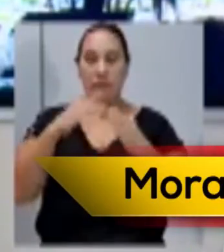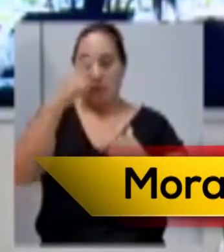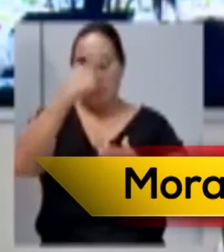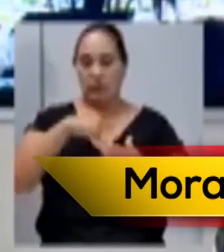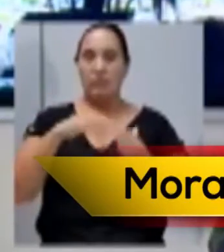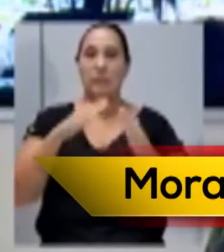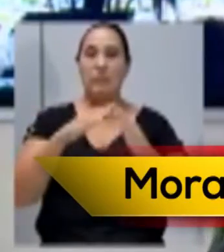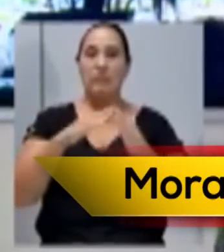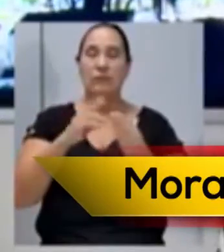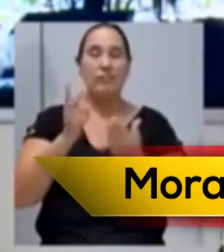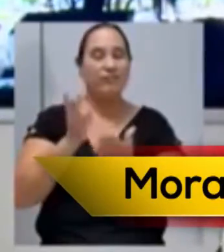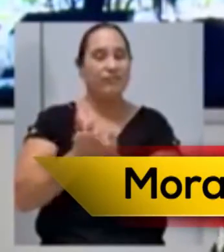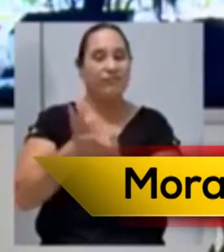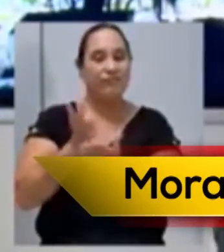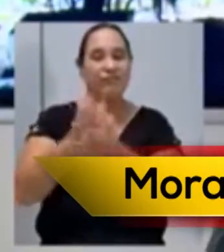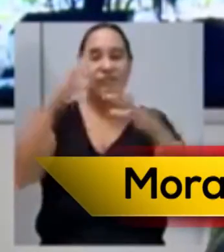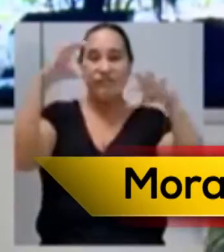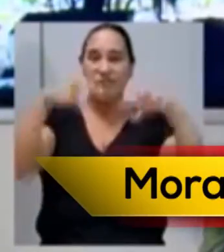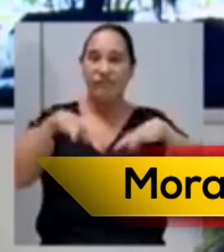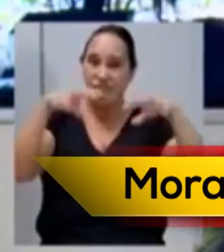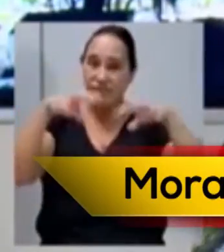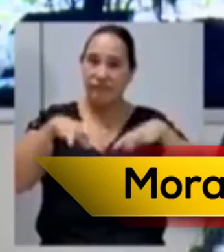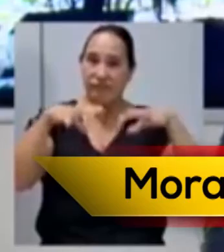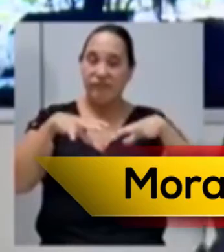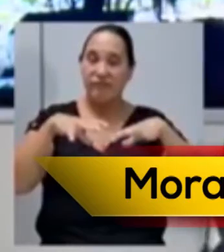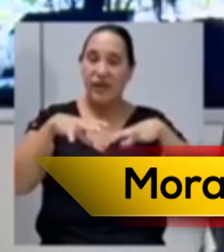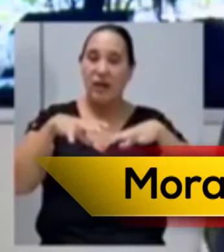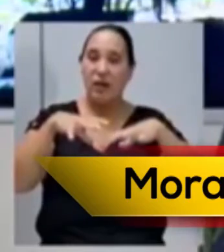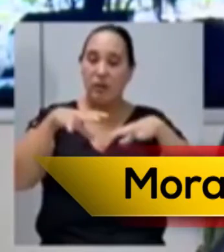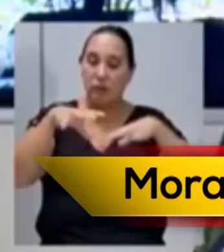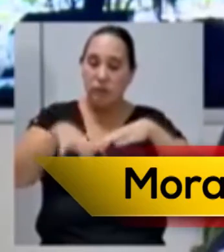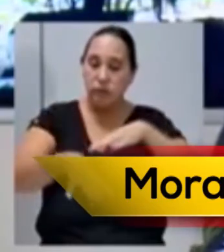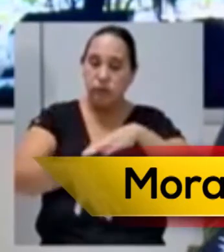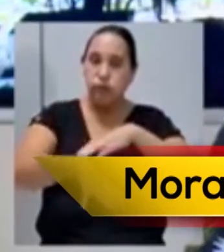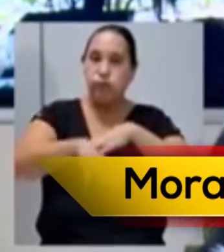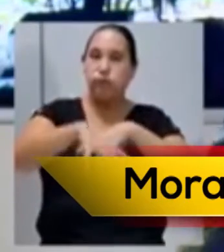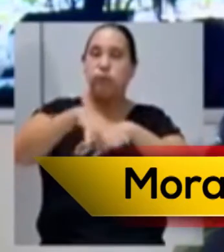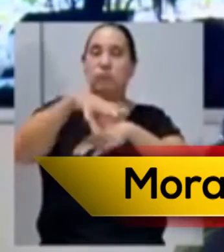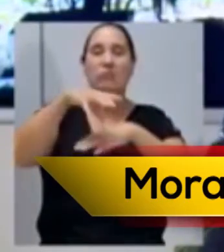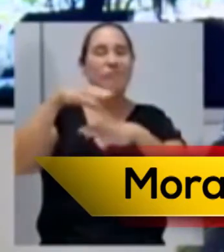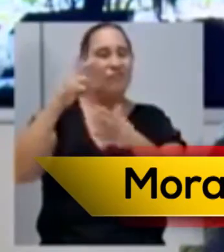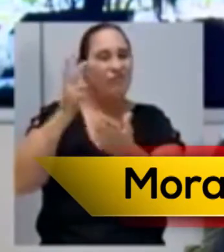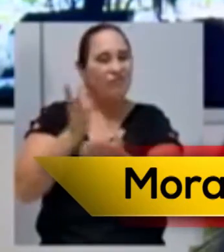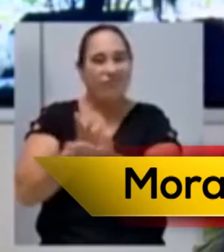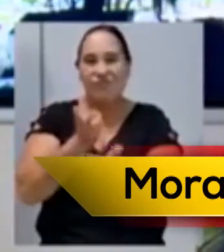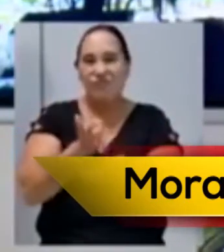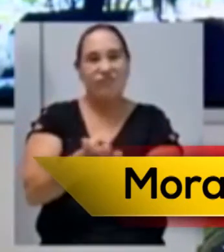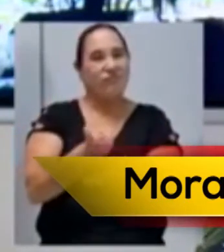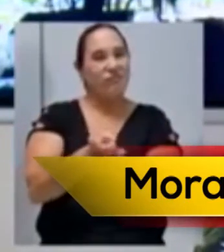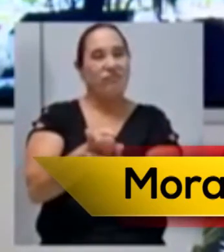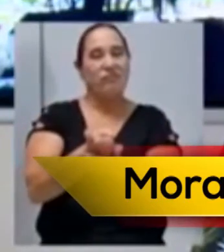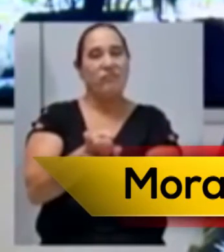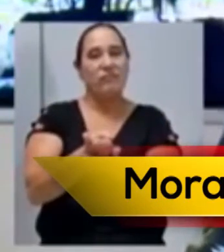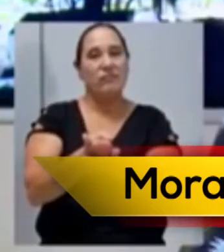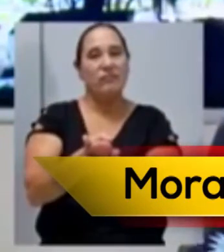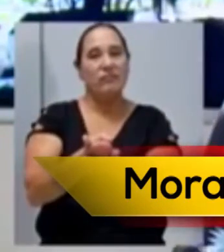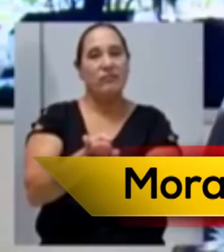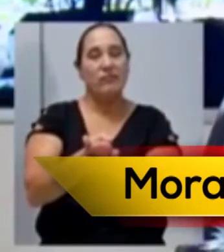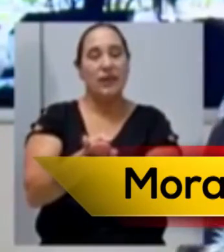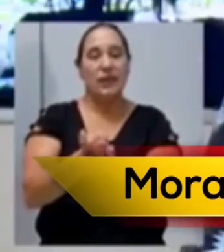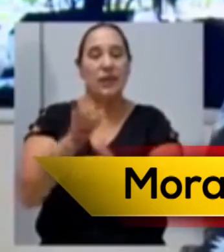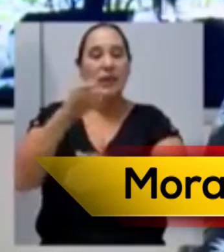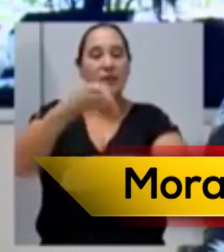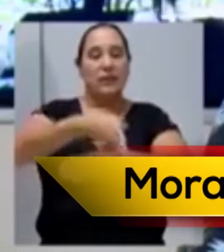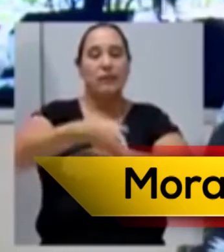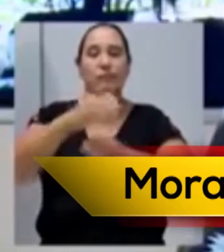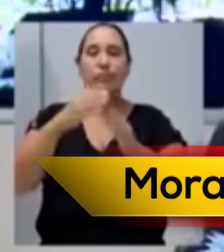toda vez que chove, é alagada. Toda vez. Entra dentro